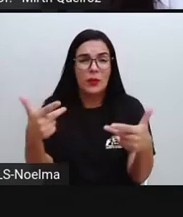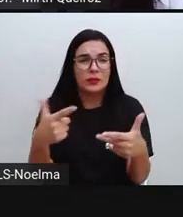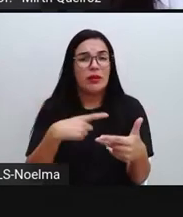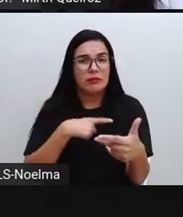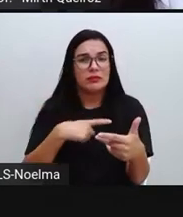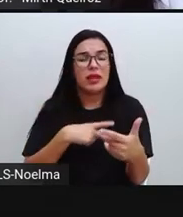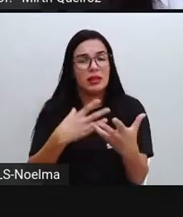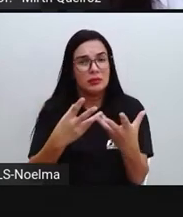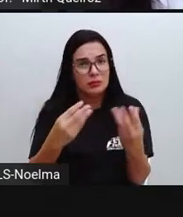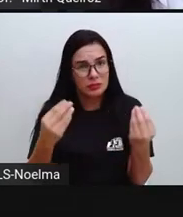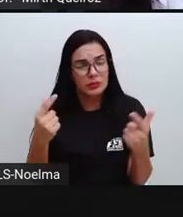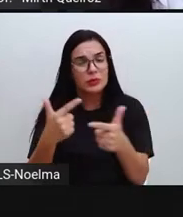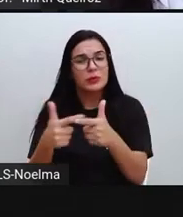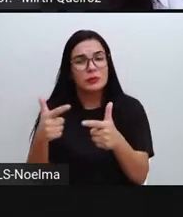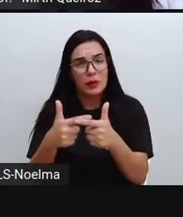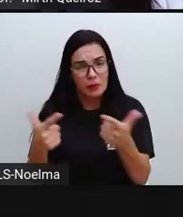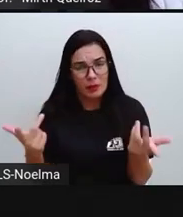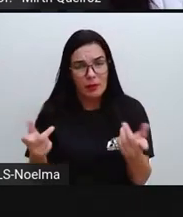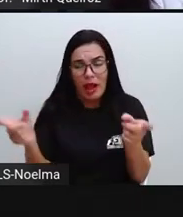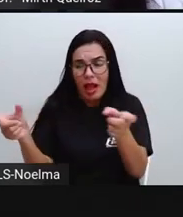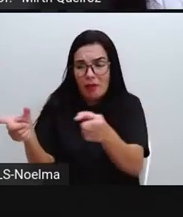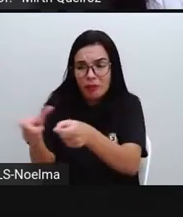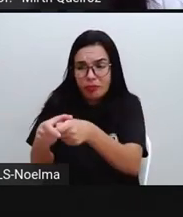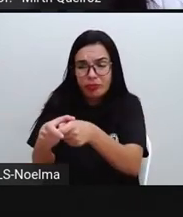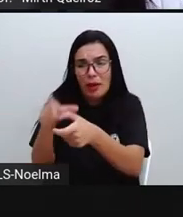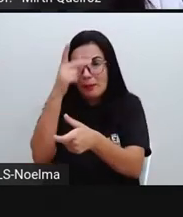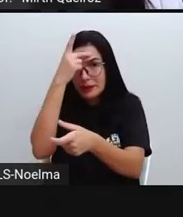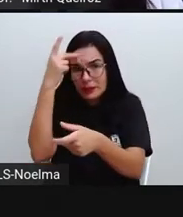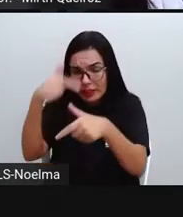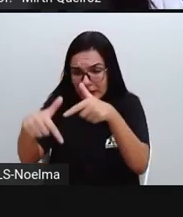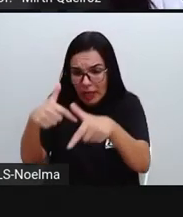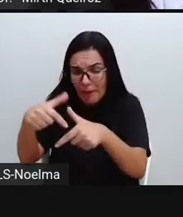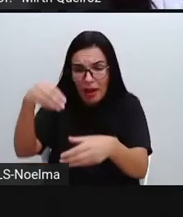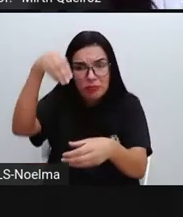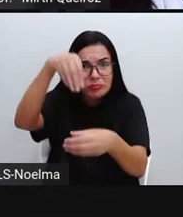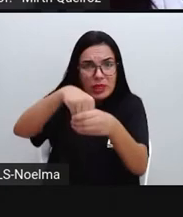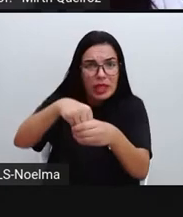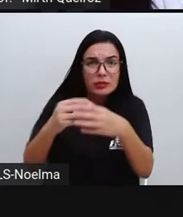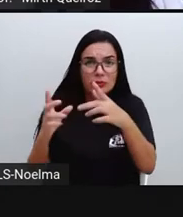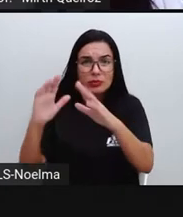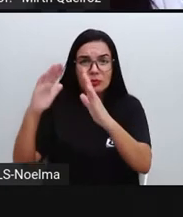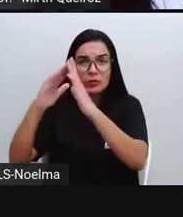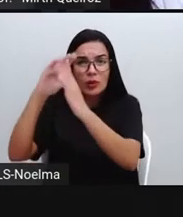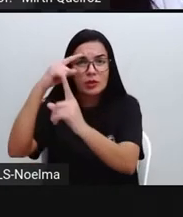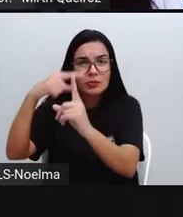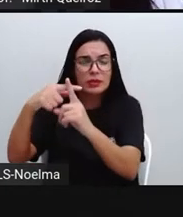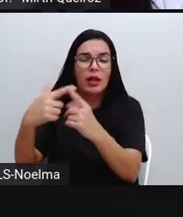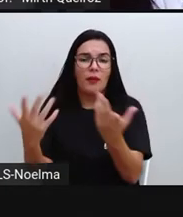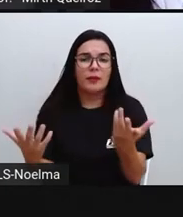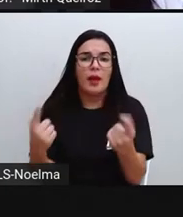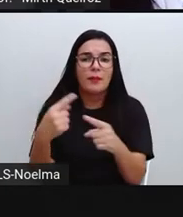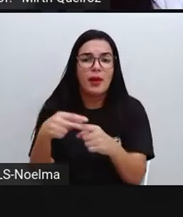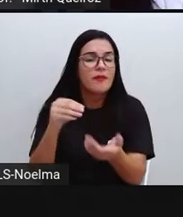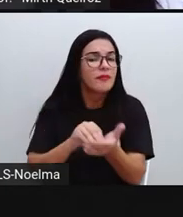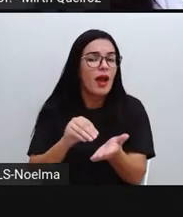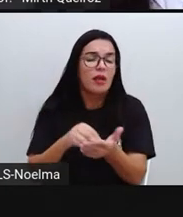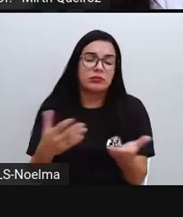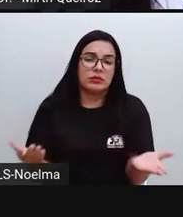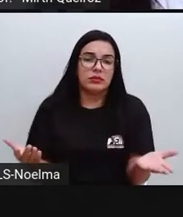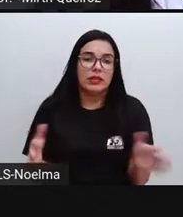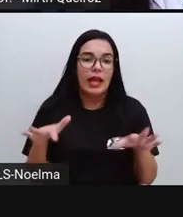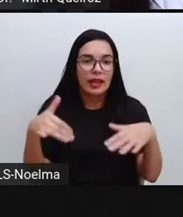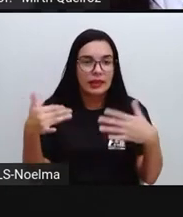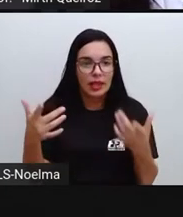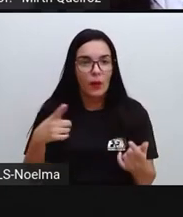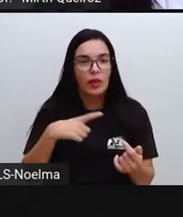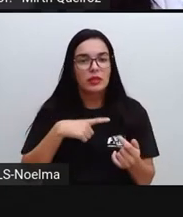número de funcionários aí que talvez não seja o suficiente para atender toda a população. E assim, a